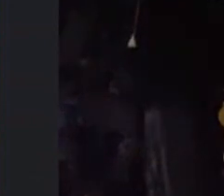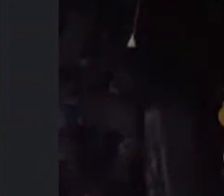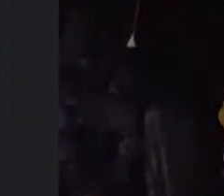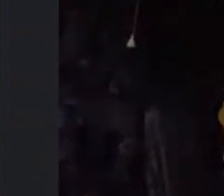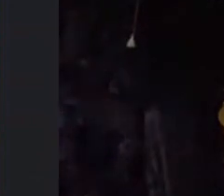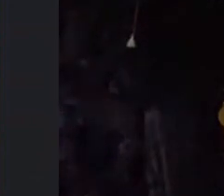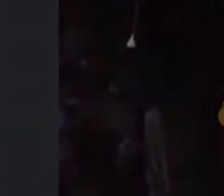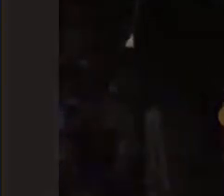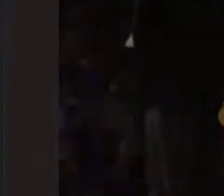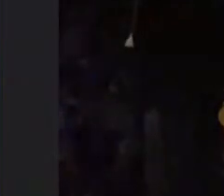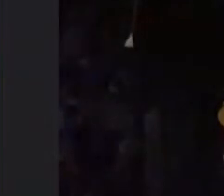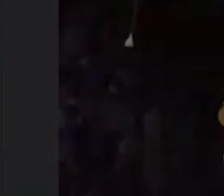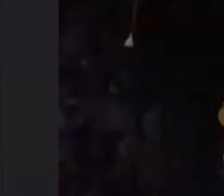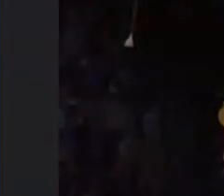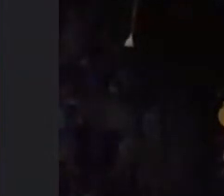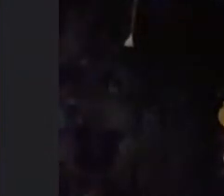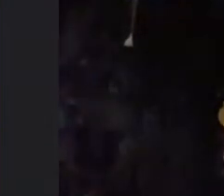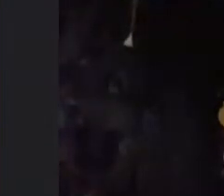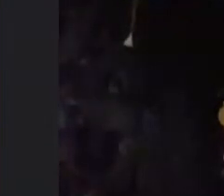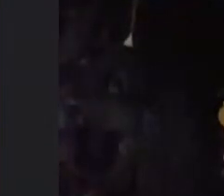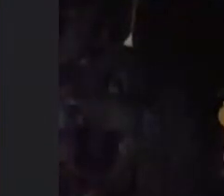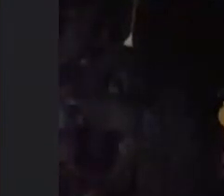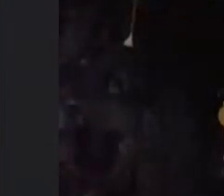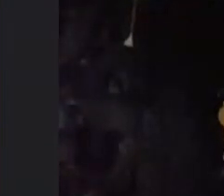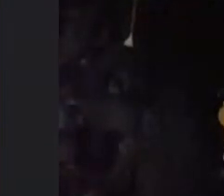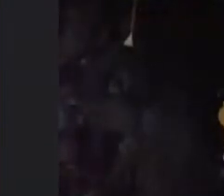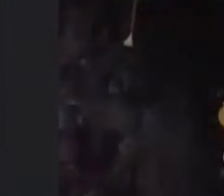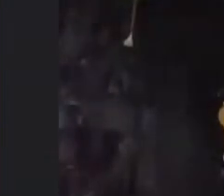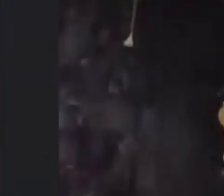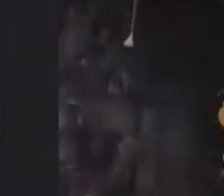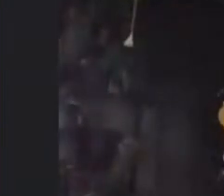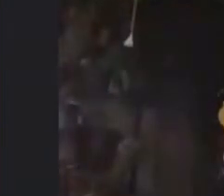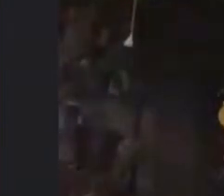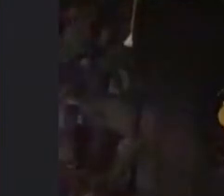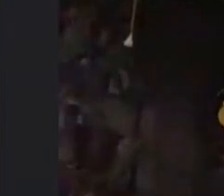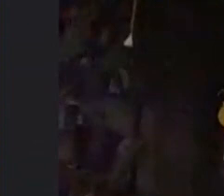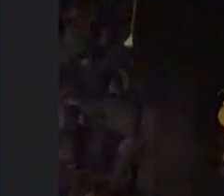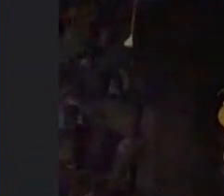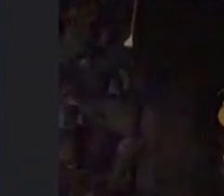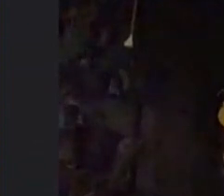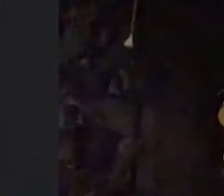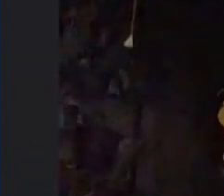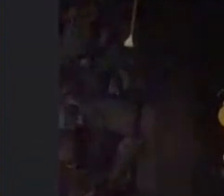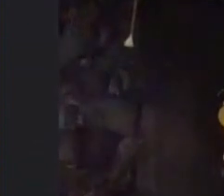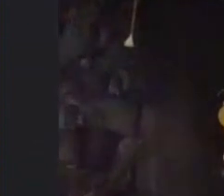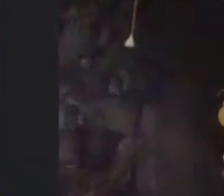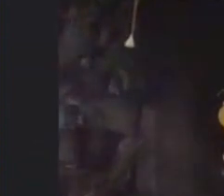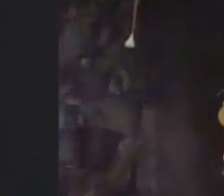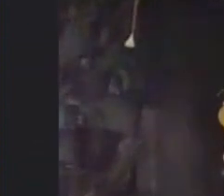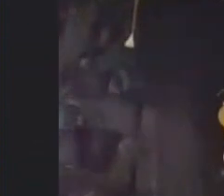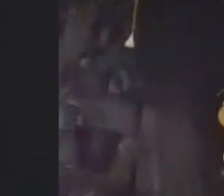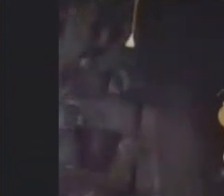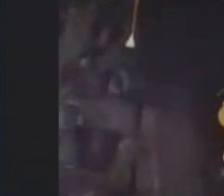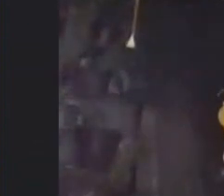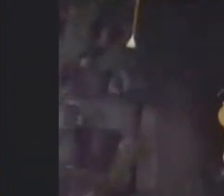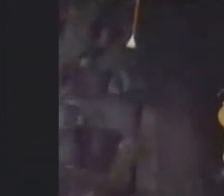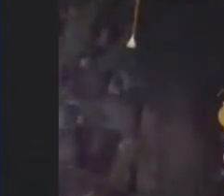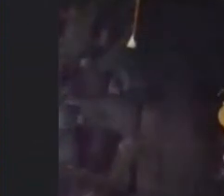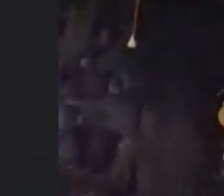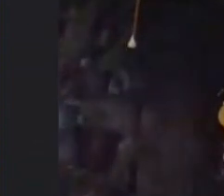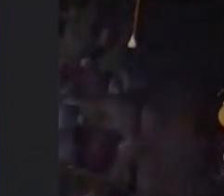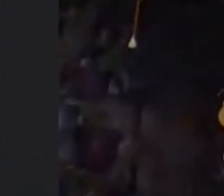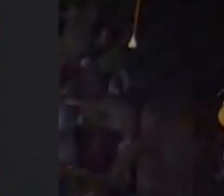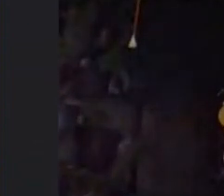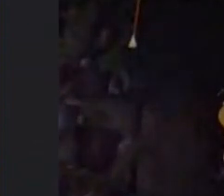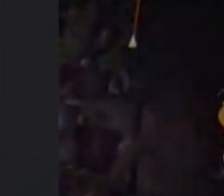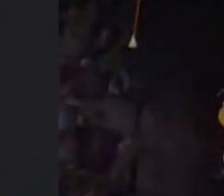treinamento tem que ter gente discutir branquitude discutir colorismo discutir quesito cor não dá simplesmente você dar